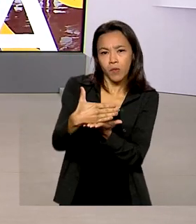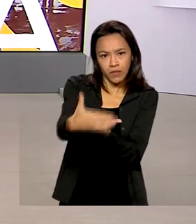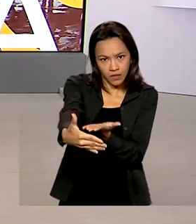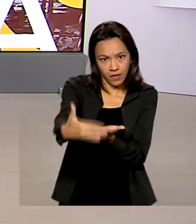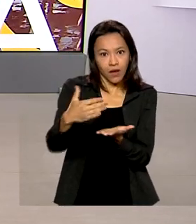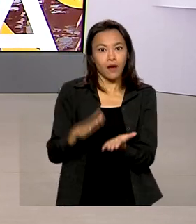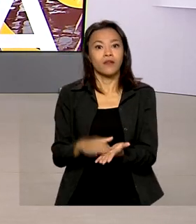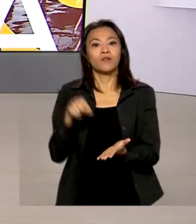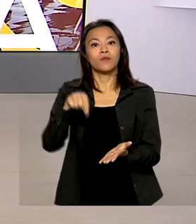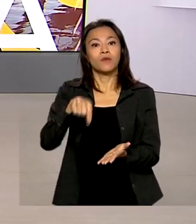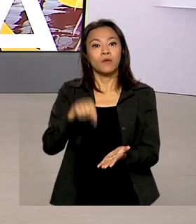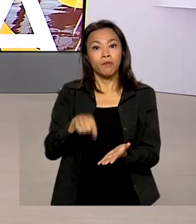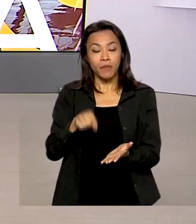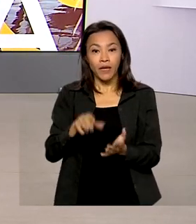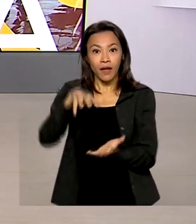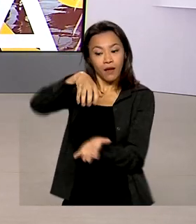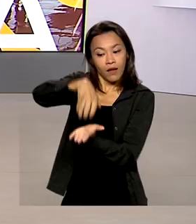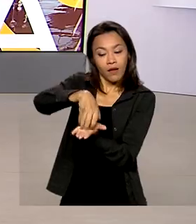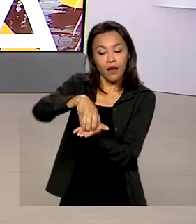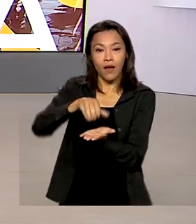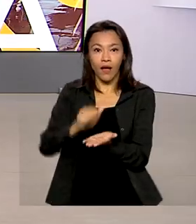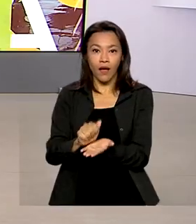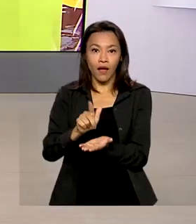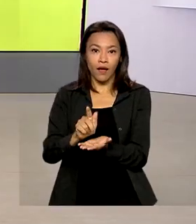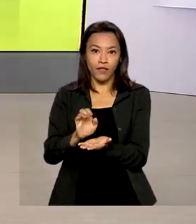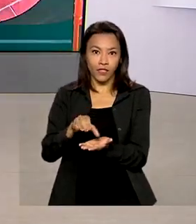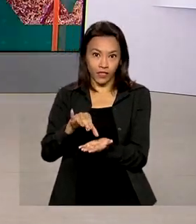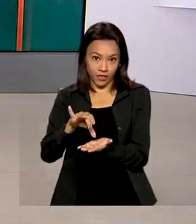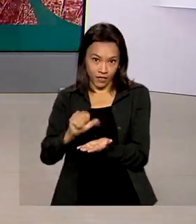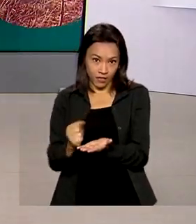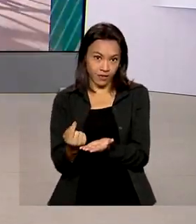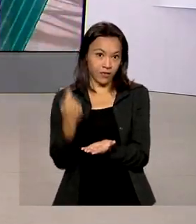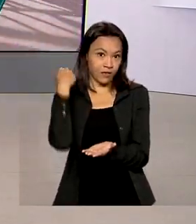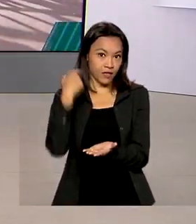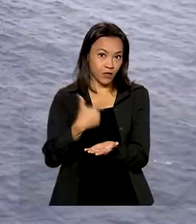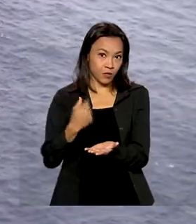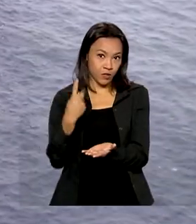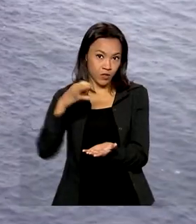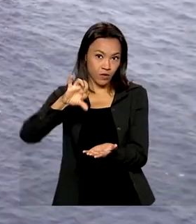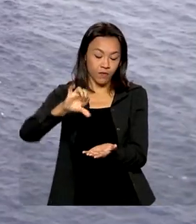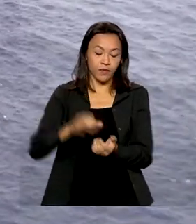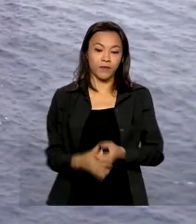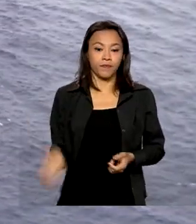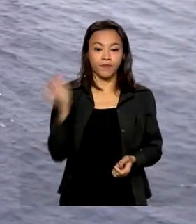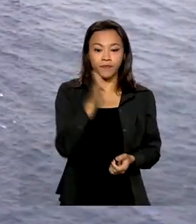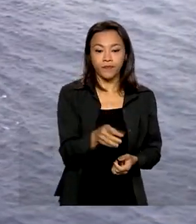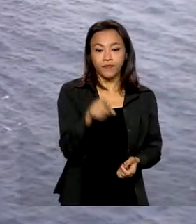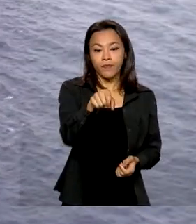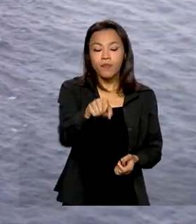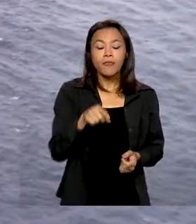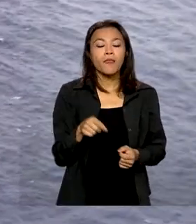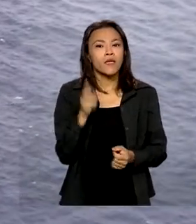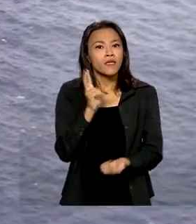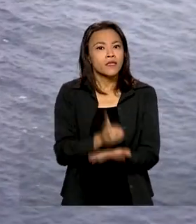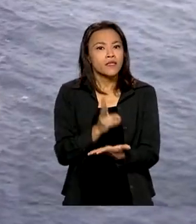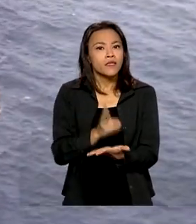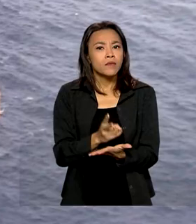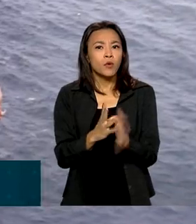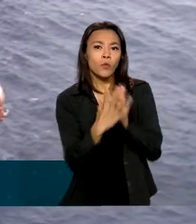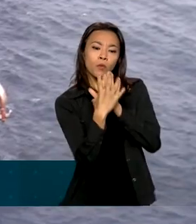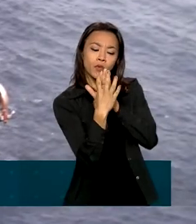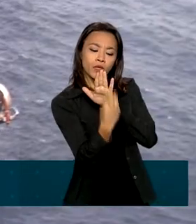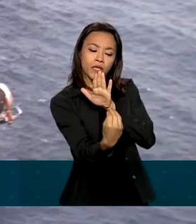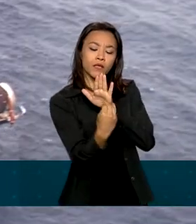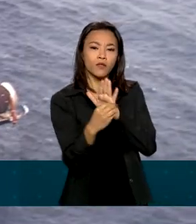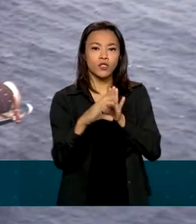do Petróleo, Gás Natural e Biocombustíveis em 2019. Oferta permanente de concessão é